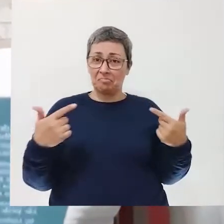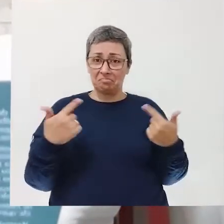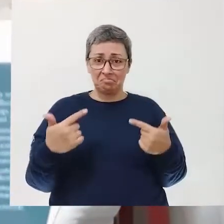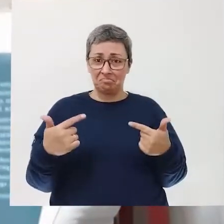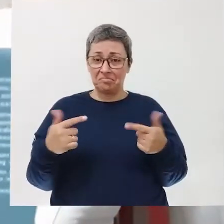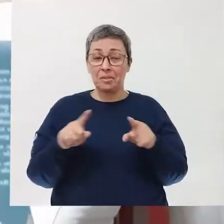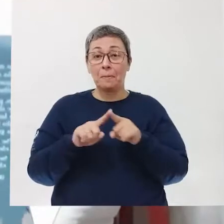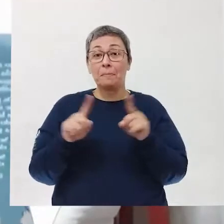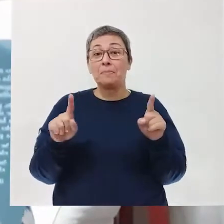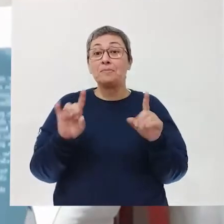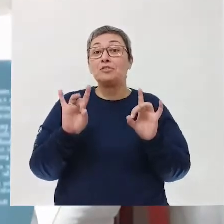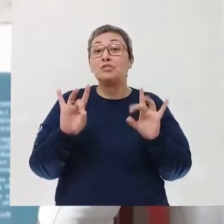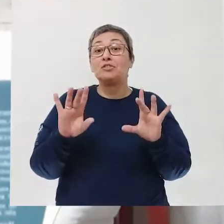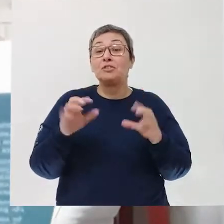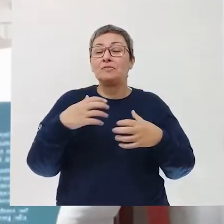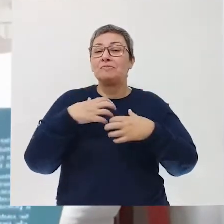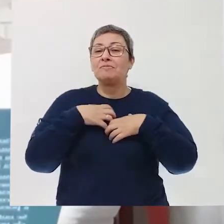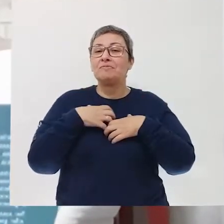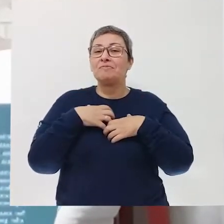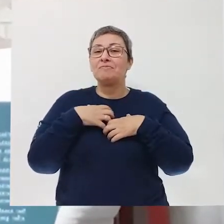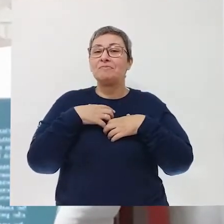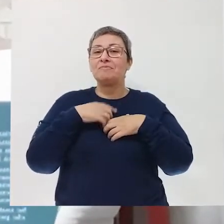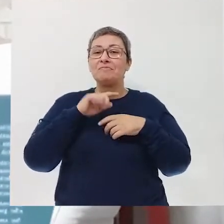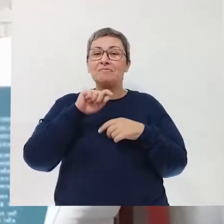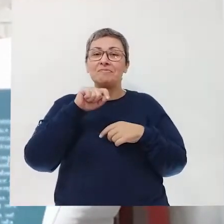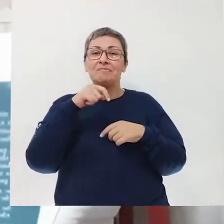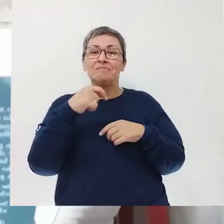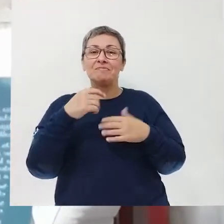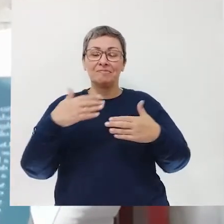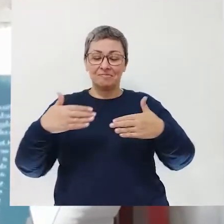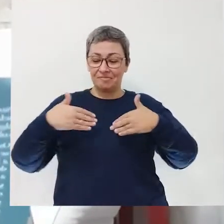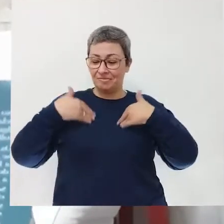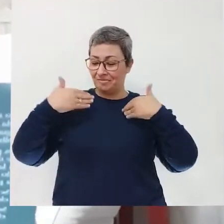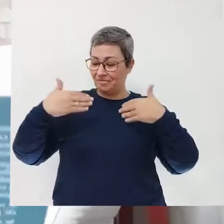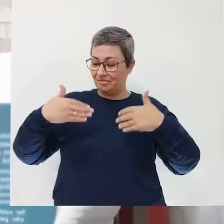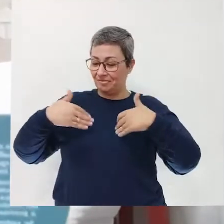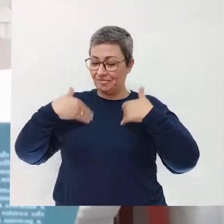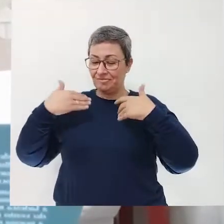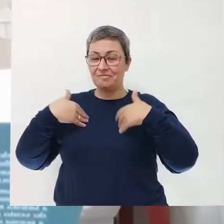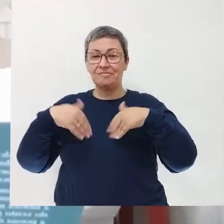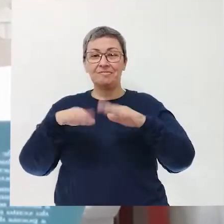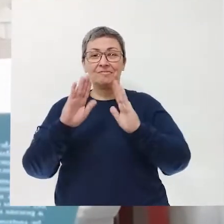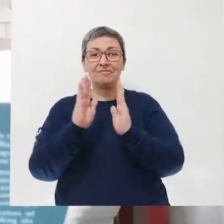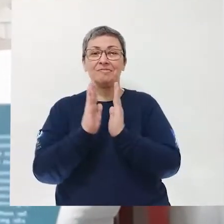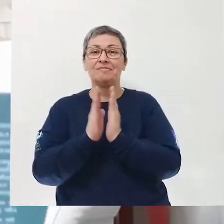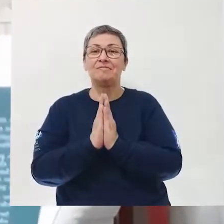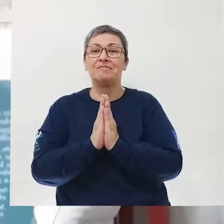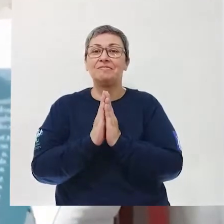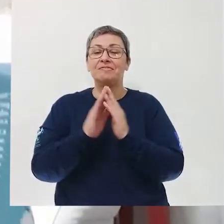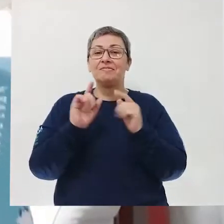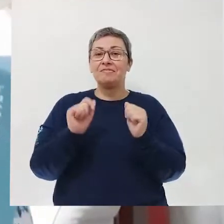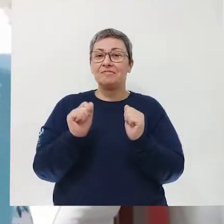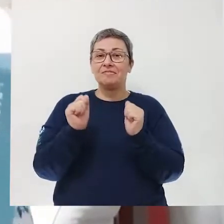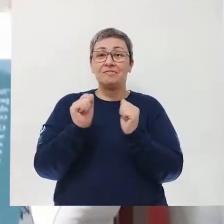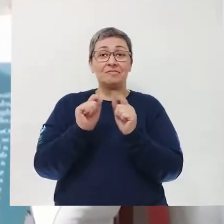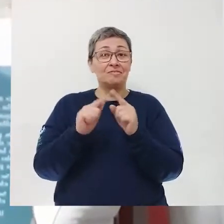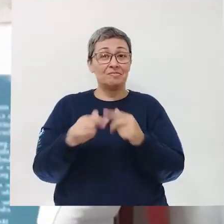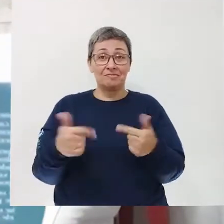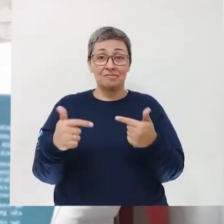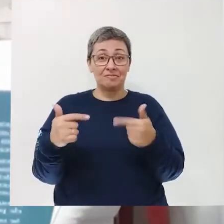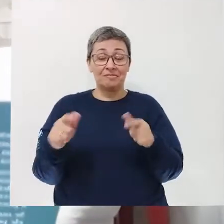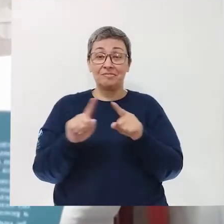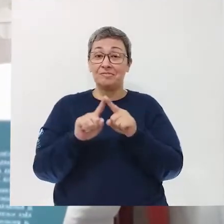mas sentimentos, e em sinal de alegria, plantavam suas orações, não de mãos espalmadas,